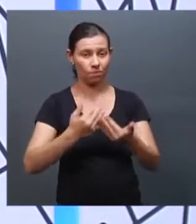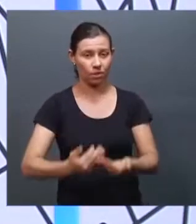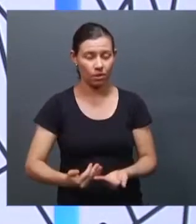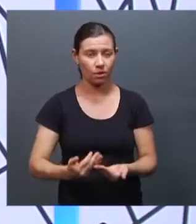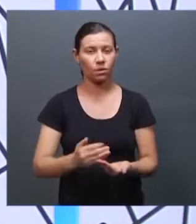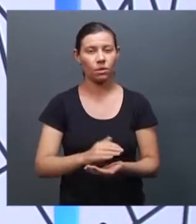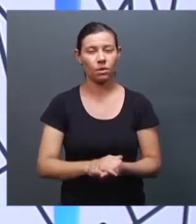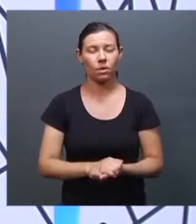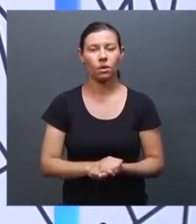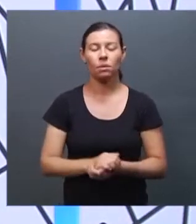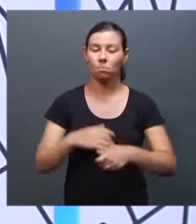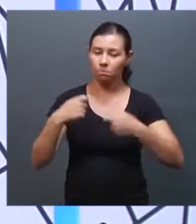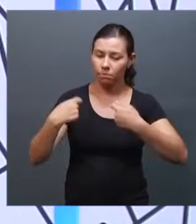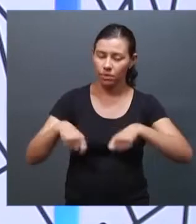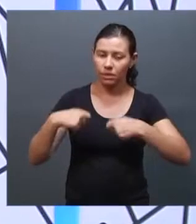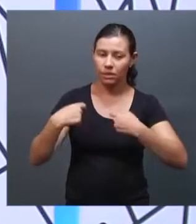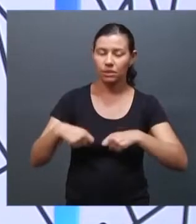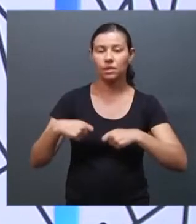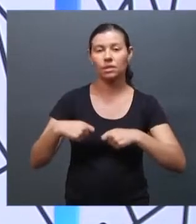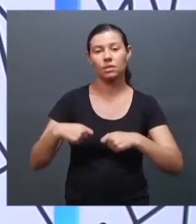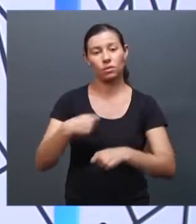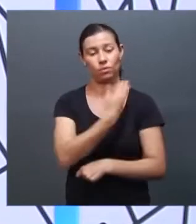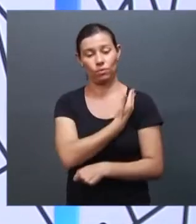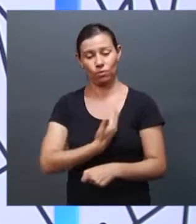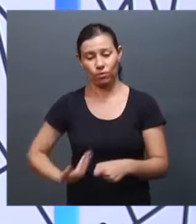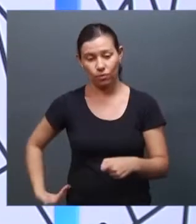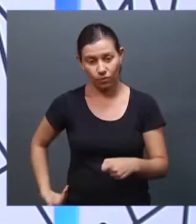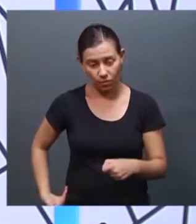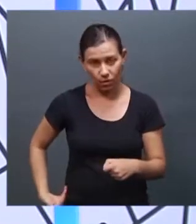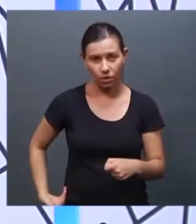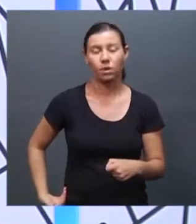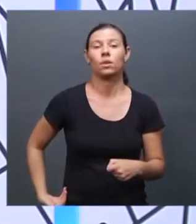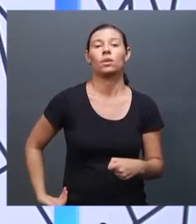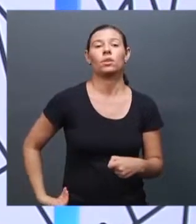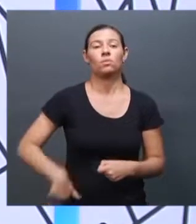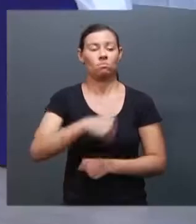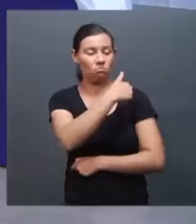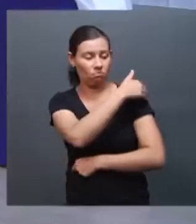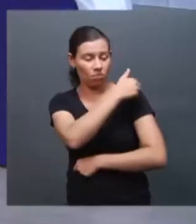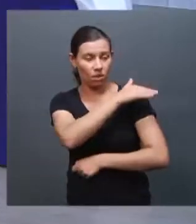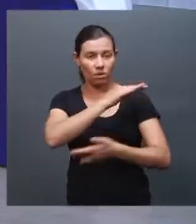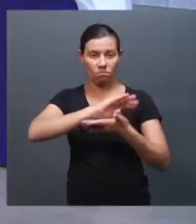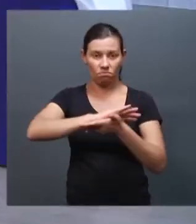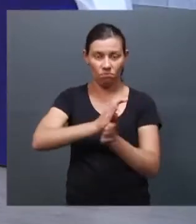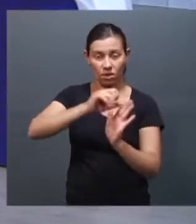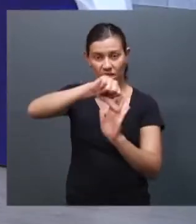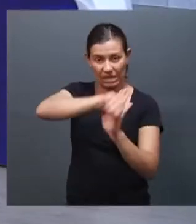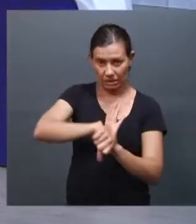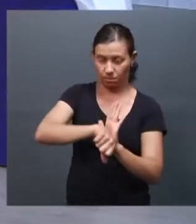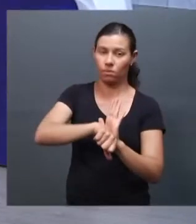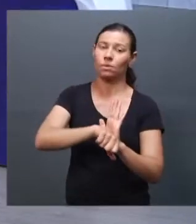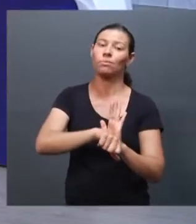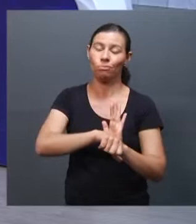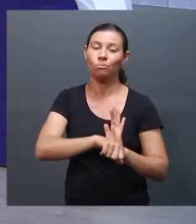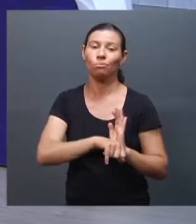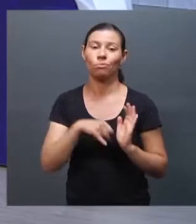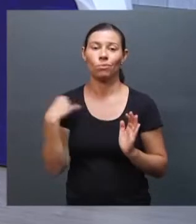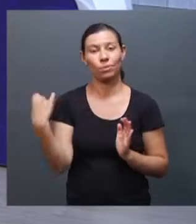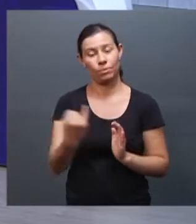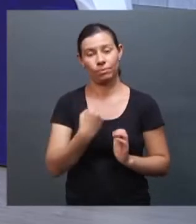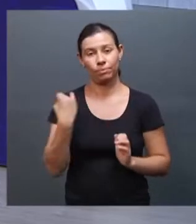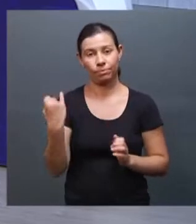diz é preciso que o Estado legitime essa experiência. Esse reconhecimento importa. Importa, muito.